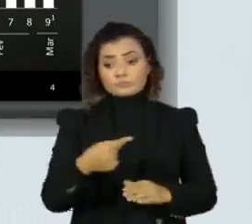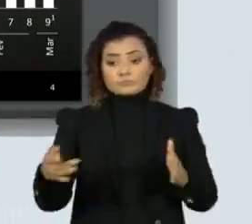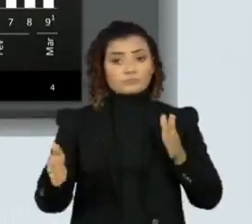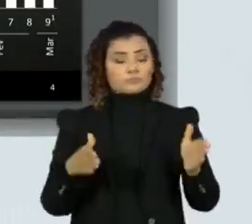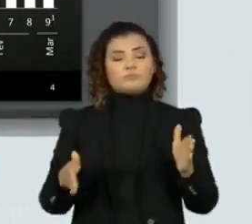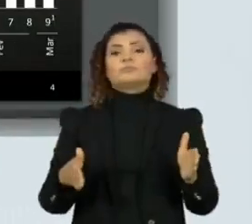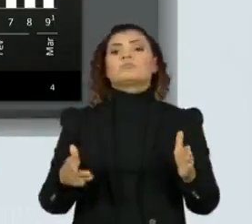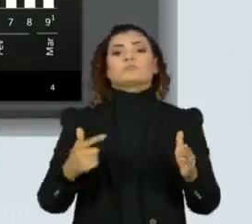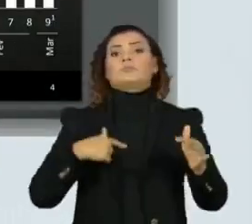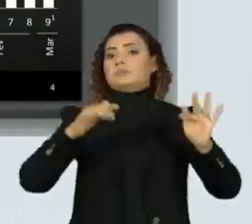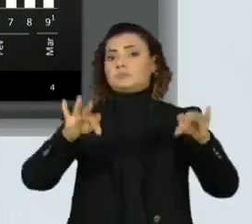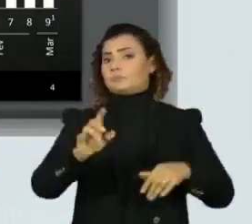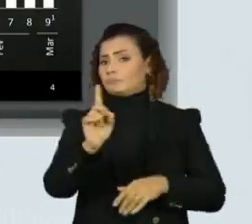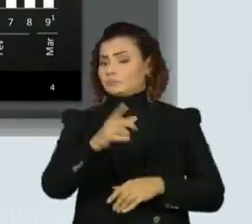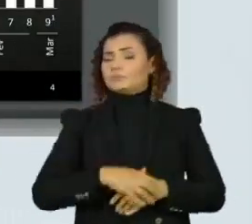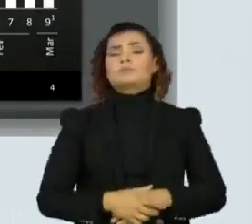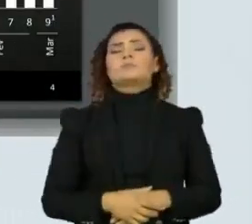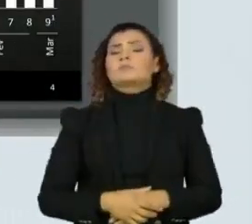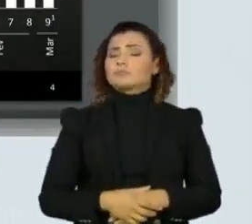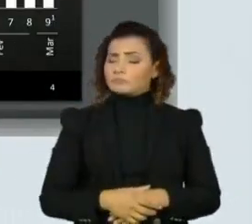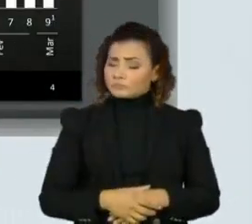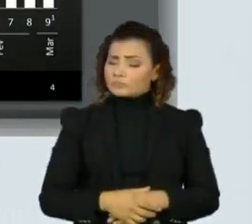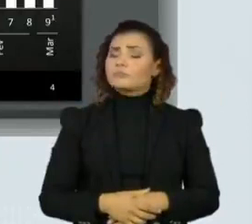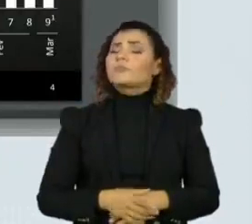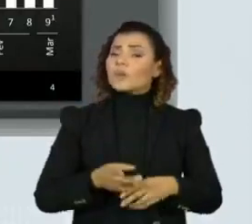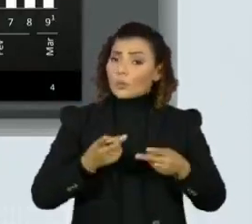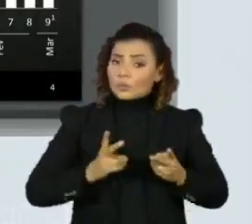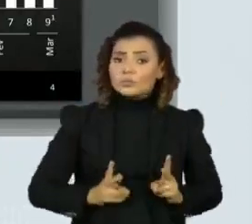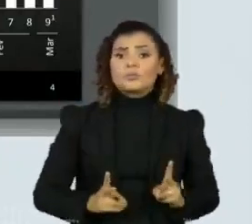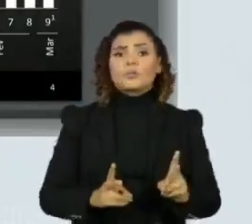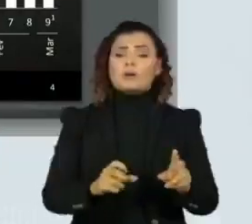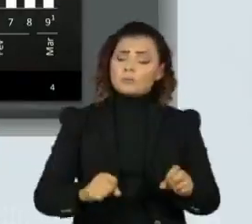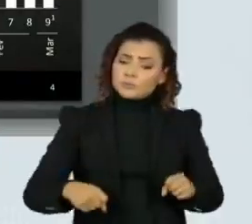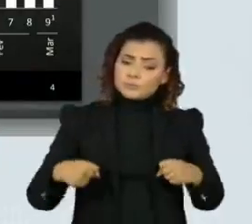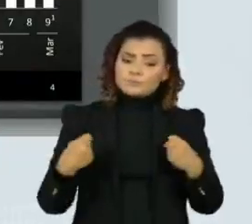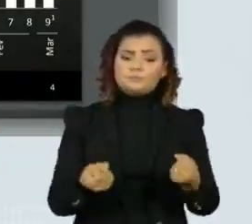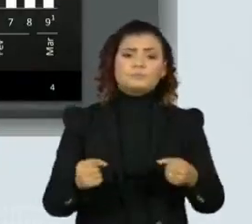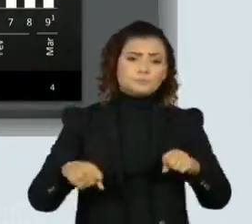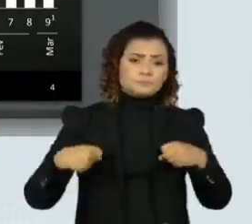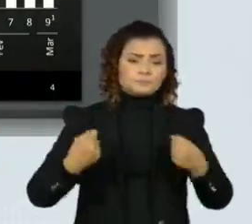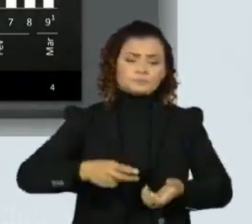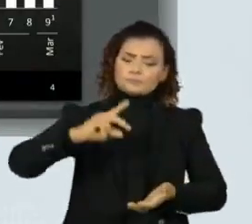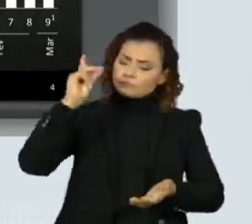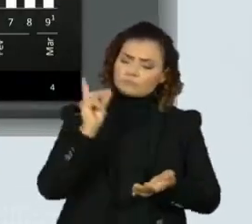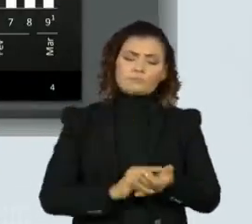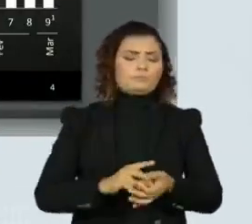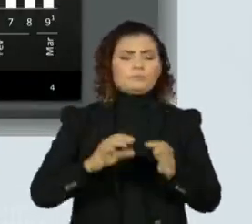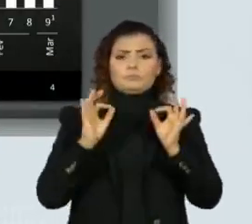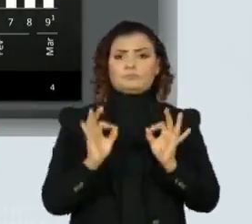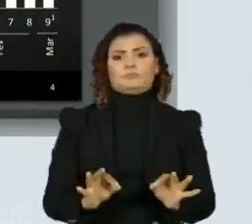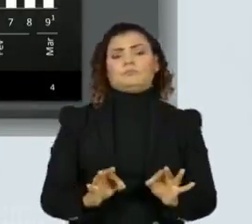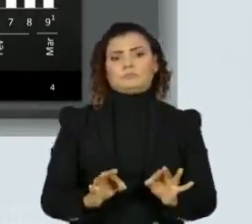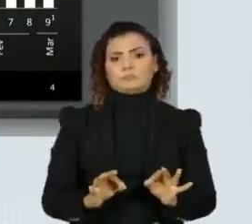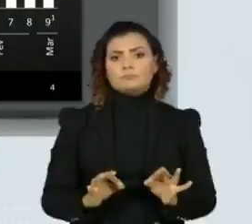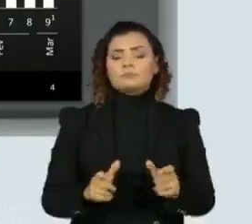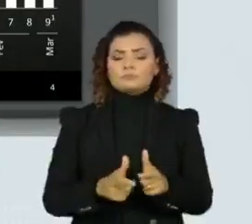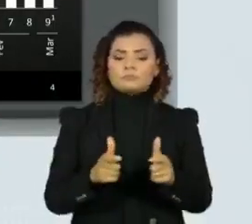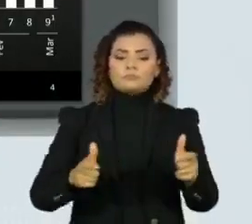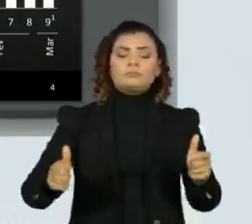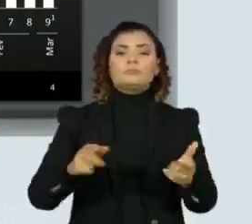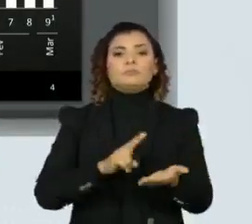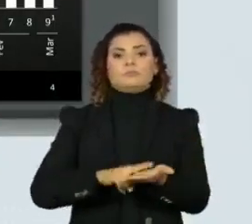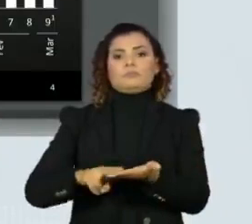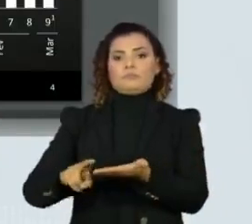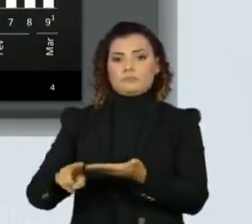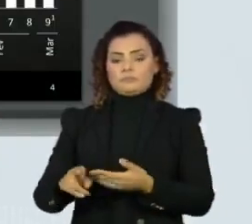teve o seu fim. Portanto, nós continuamos realmente aumentando o número